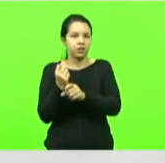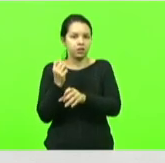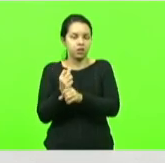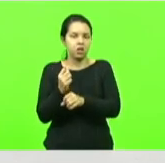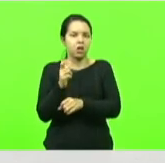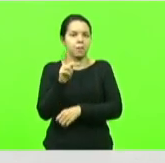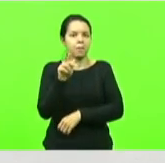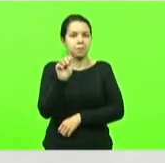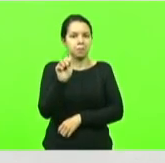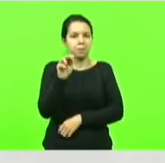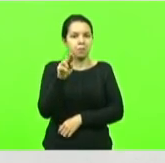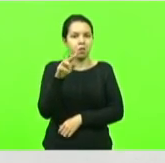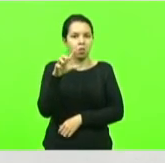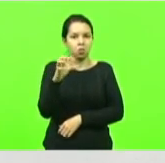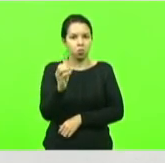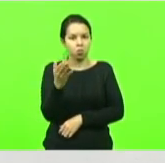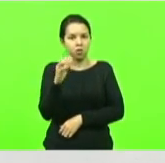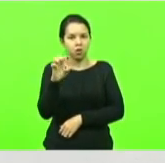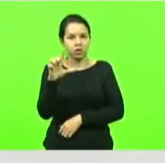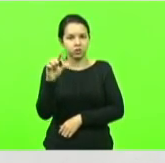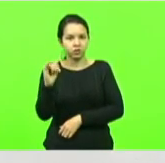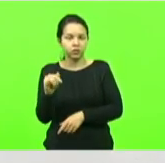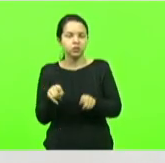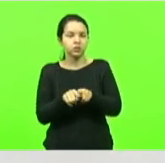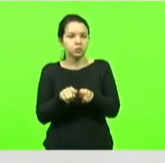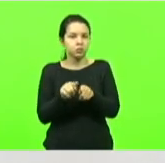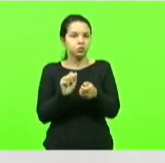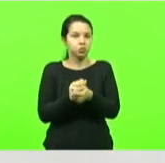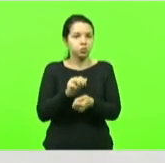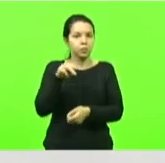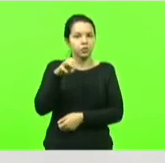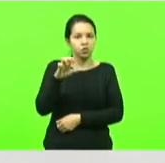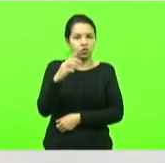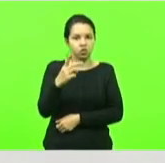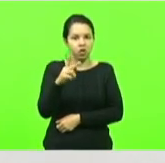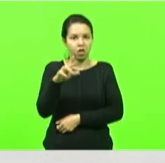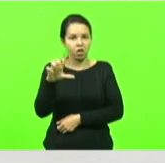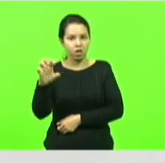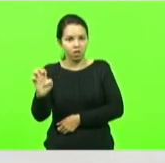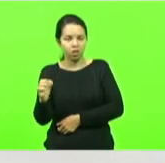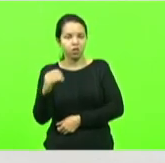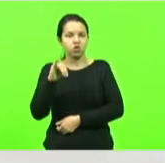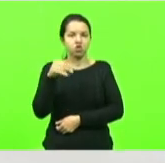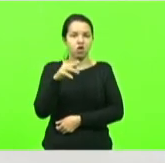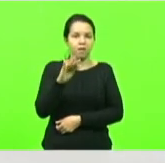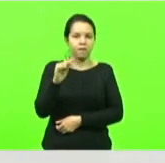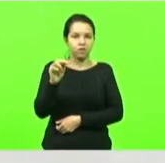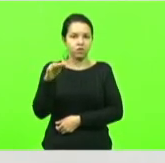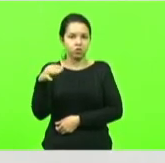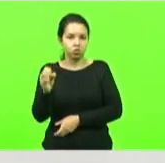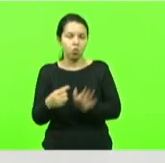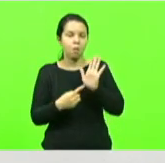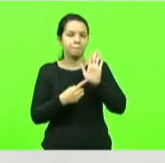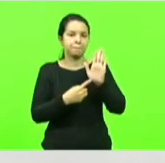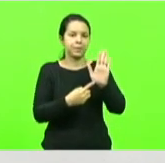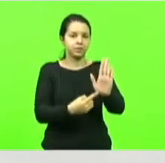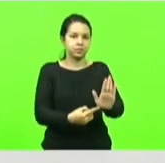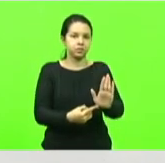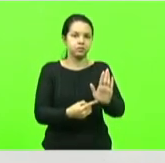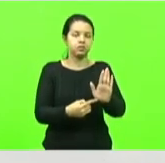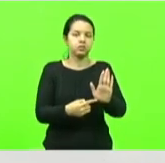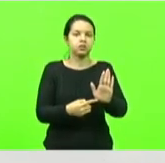juntamente com a senhora Michele e o senhor Jefferson fazendo uma apresentação do primeiro